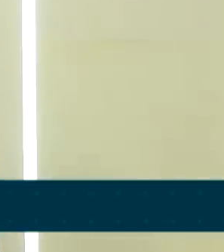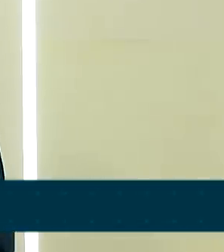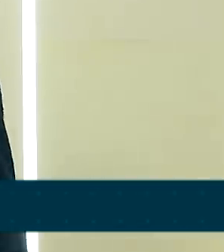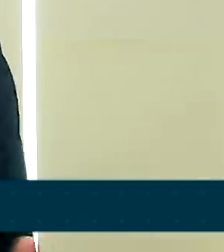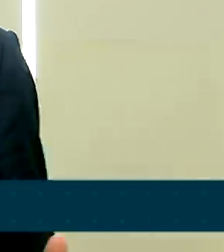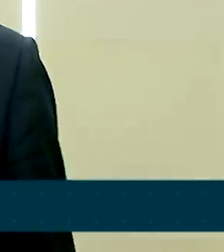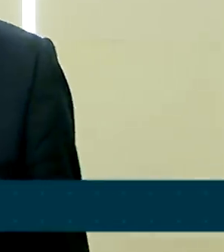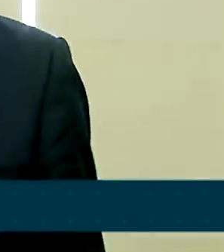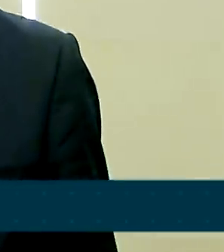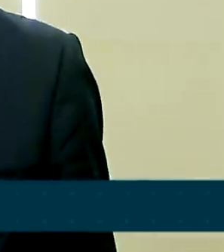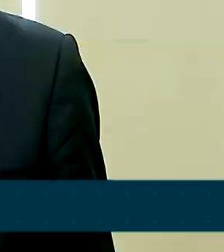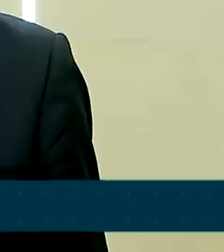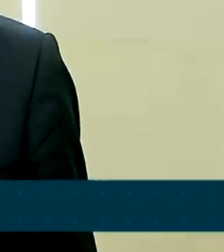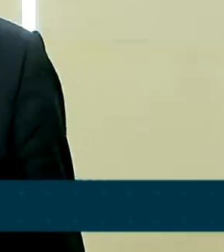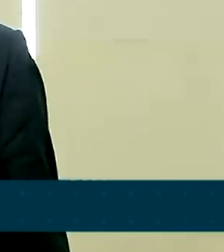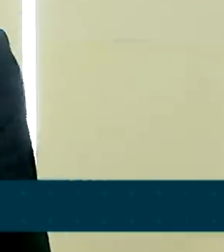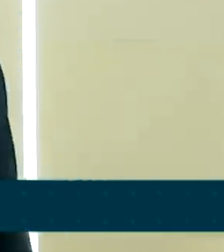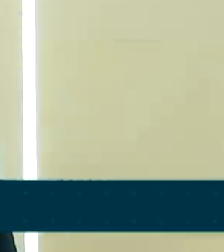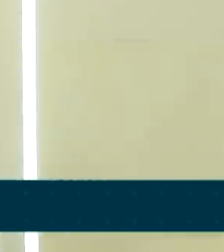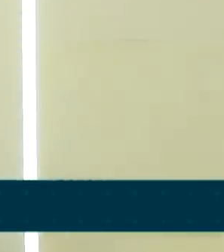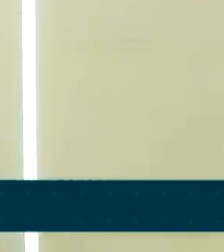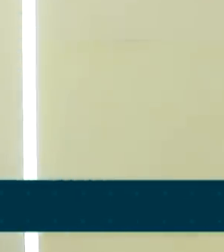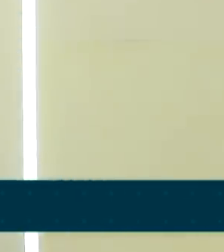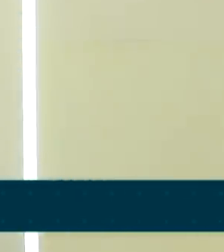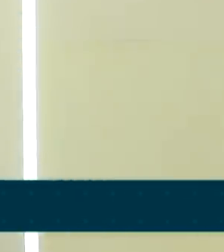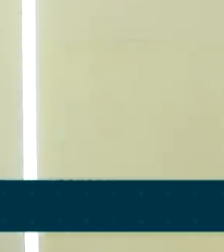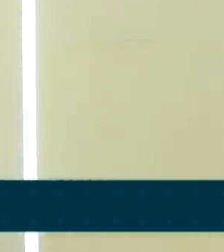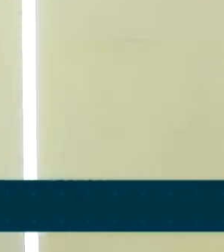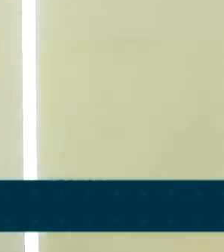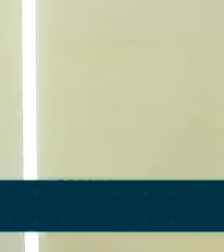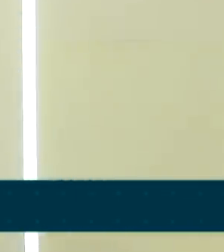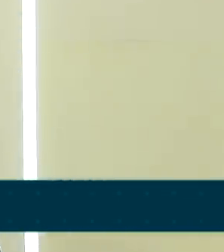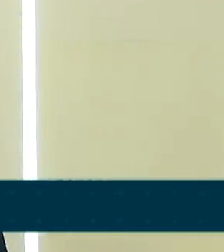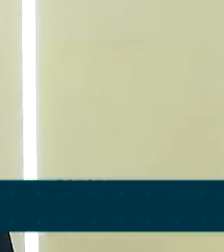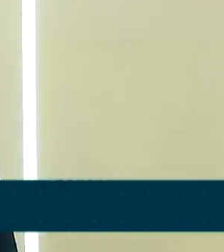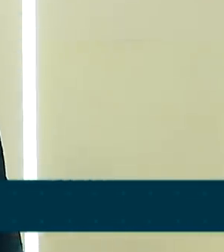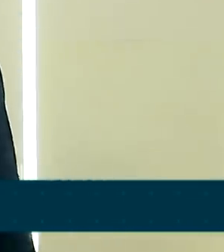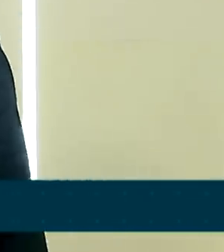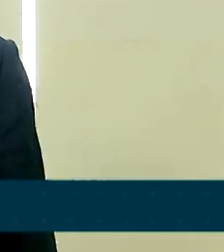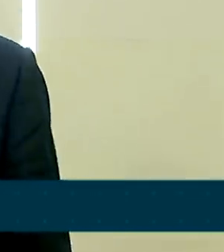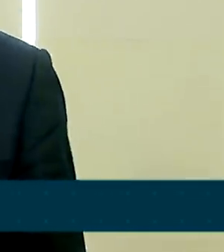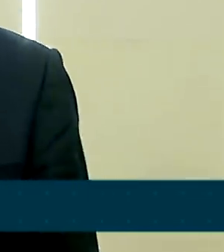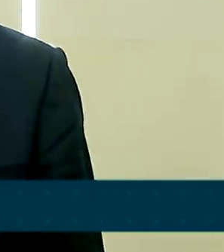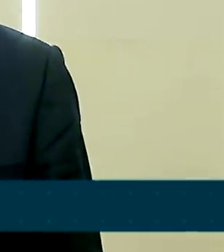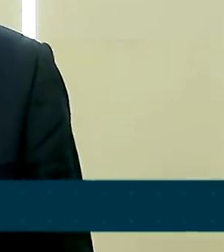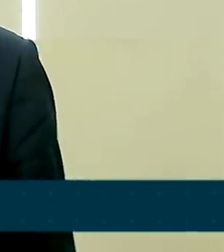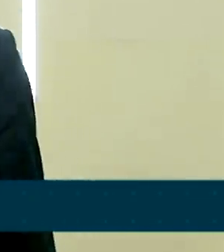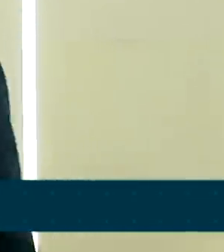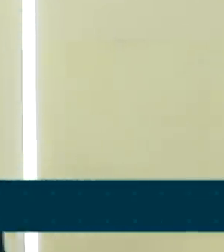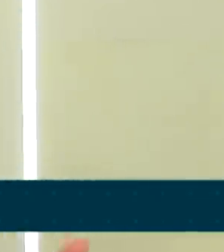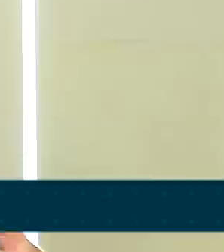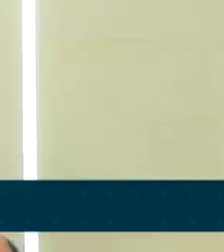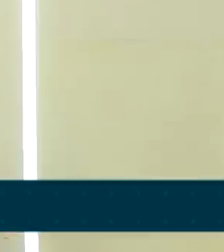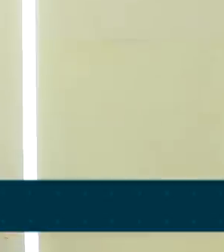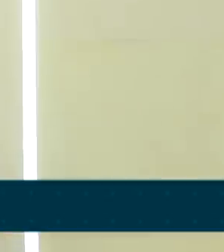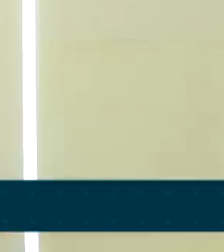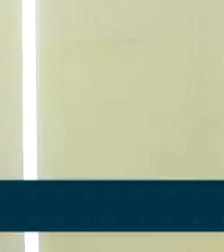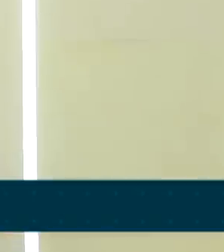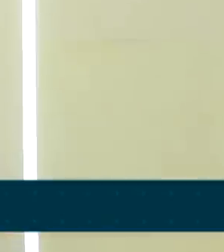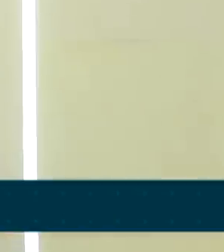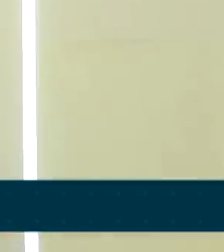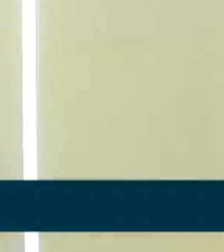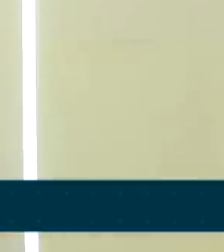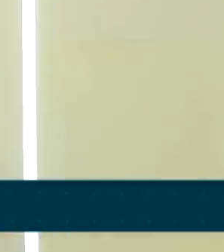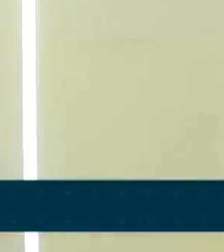para 5,8% de inflação até o final do ano, ou seja, acima da meta. Também nesse aspecto, ele é